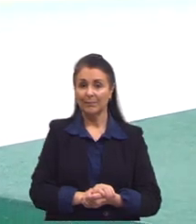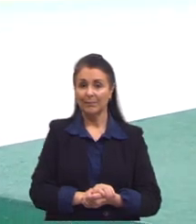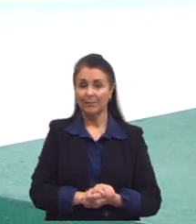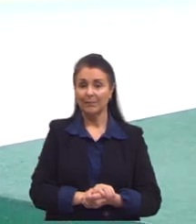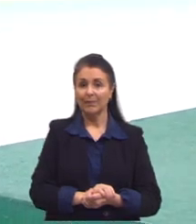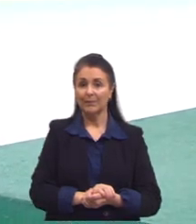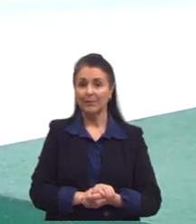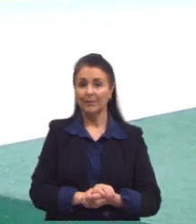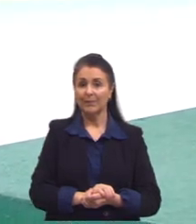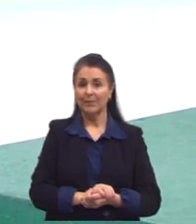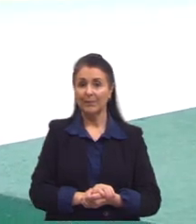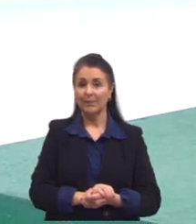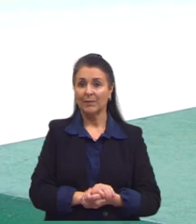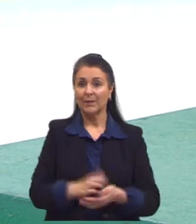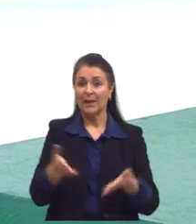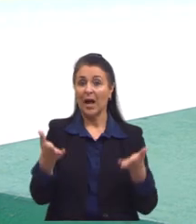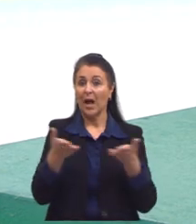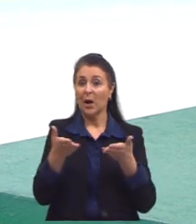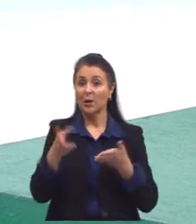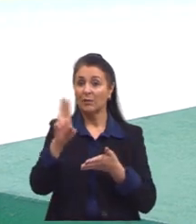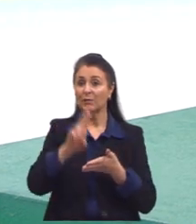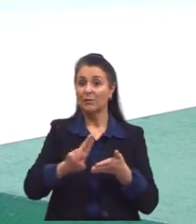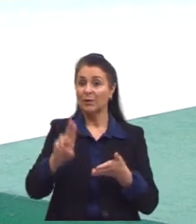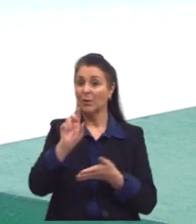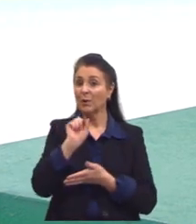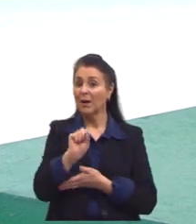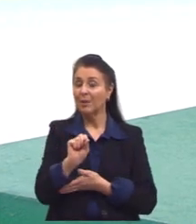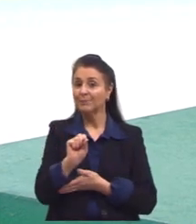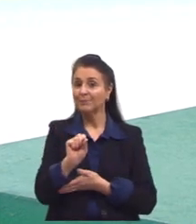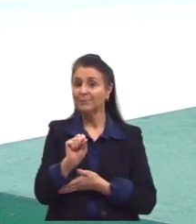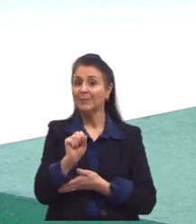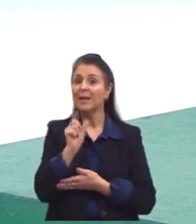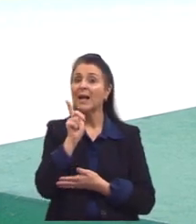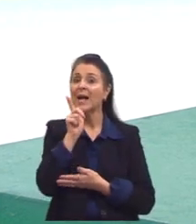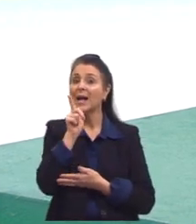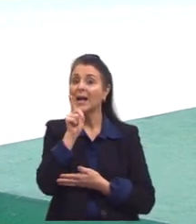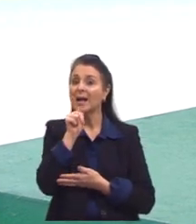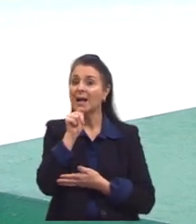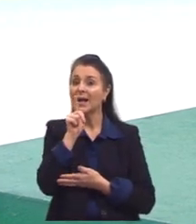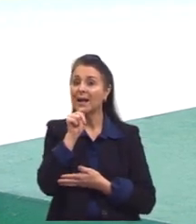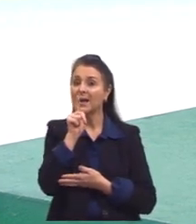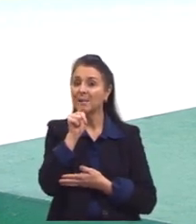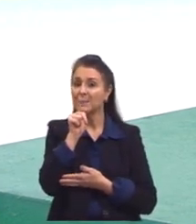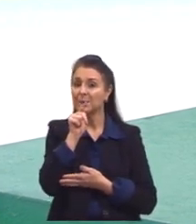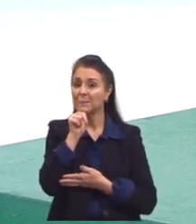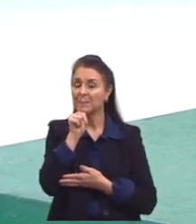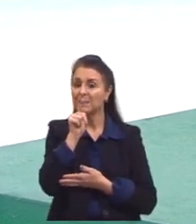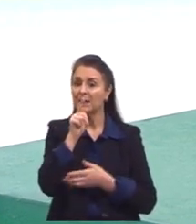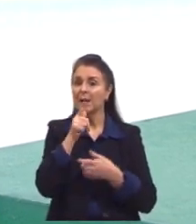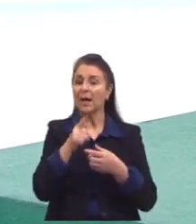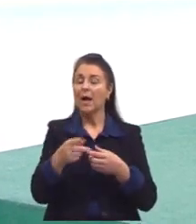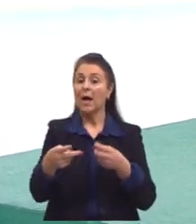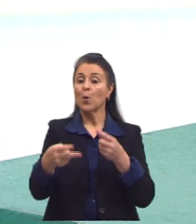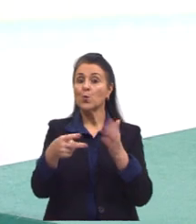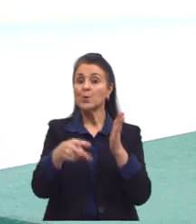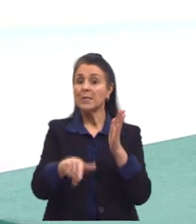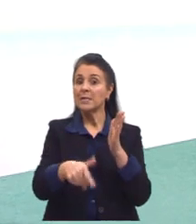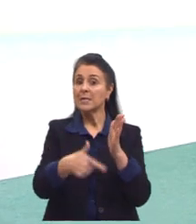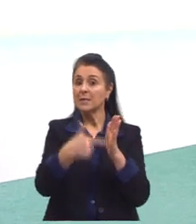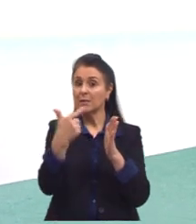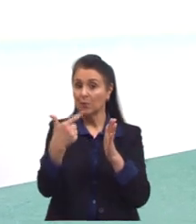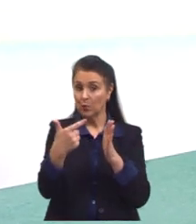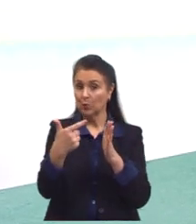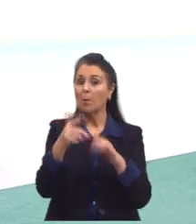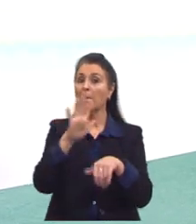Agora, o eu vou colocar? Vou colocar a água, porque a água é o segundo, mais denso